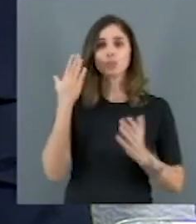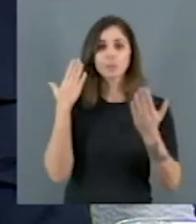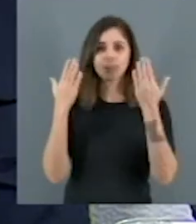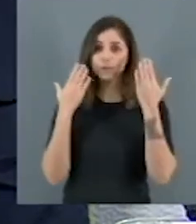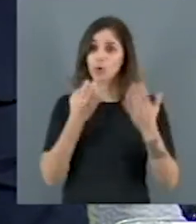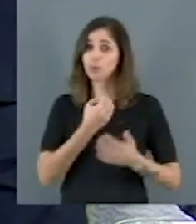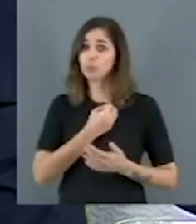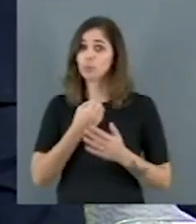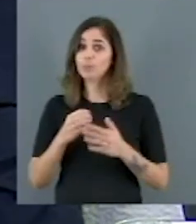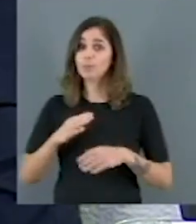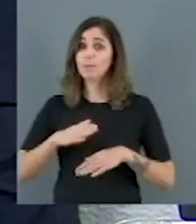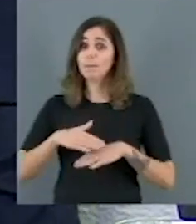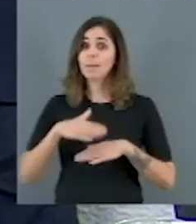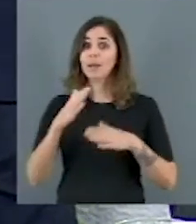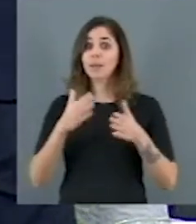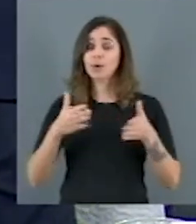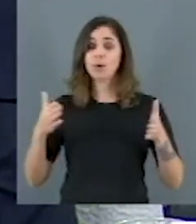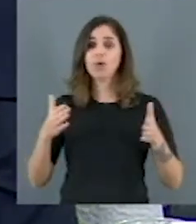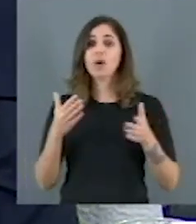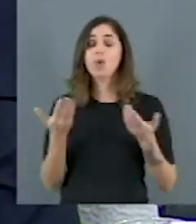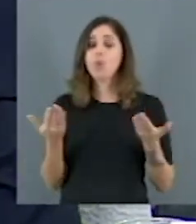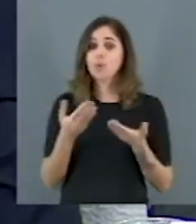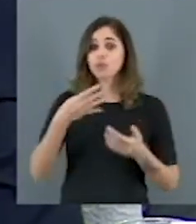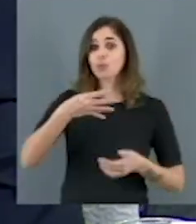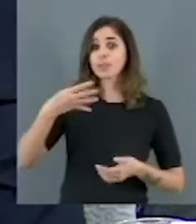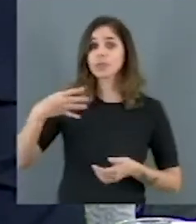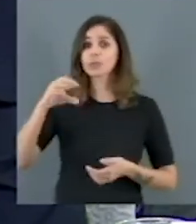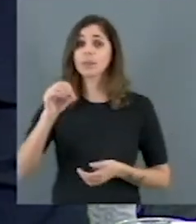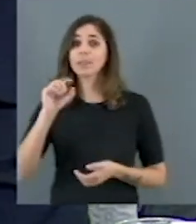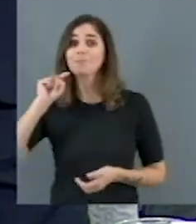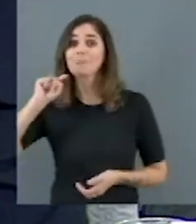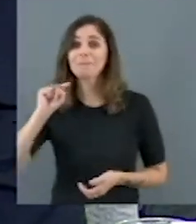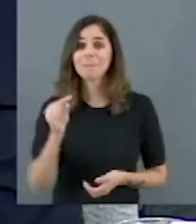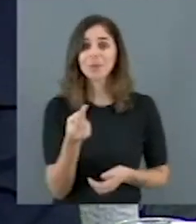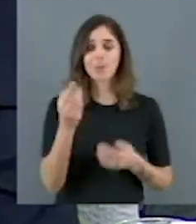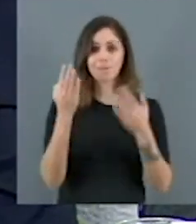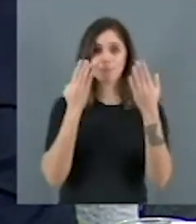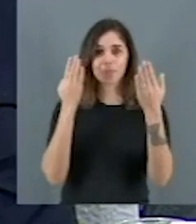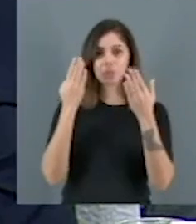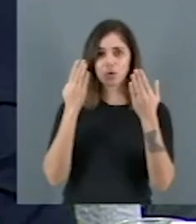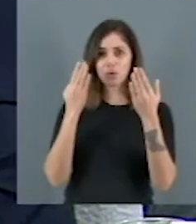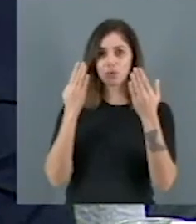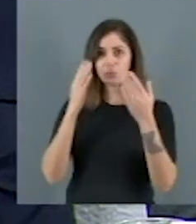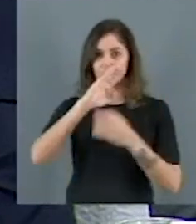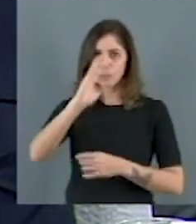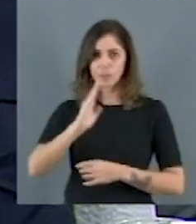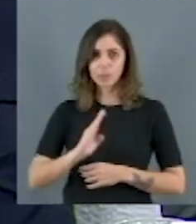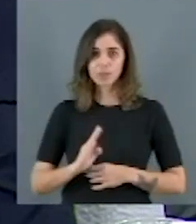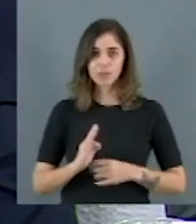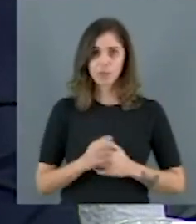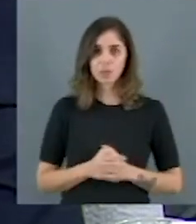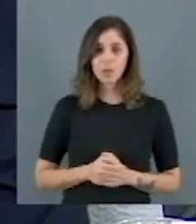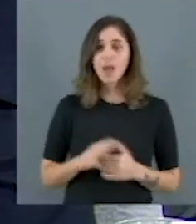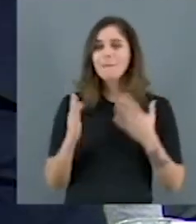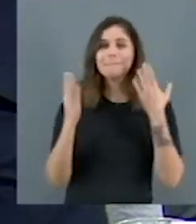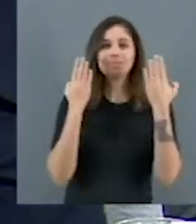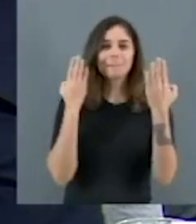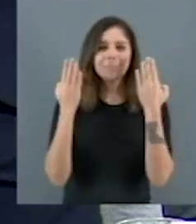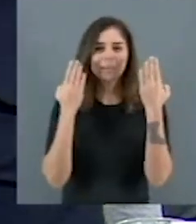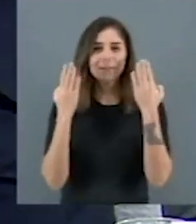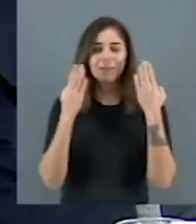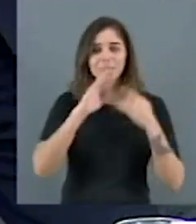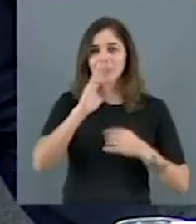440 mil. Preciso dizer que a psicologia brasileira não é só a maior do mundo,